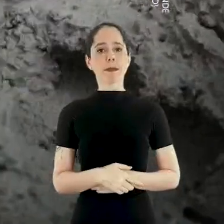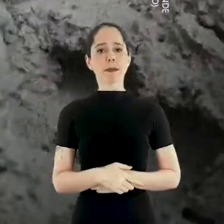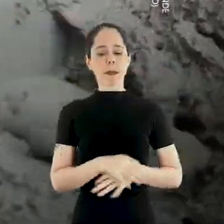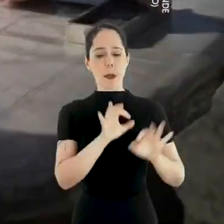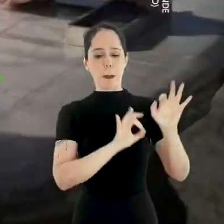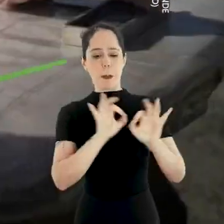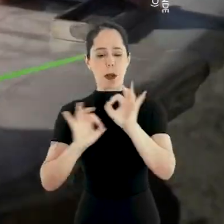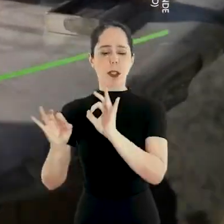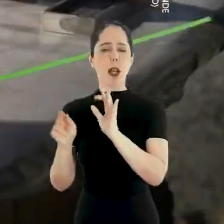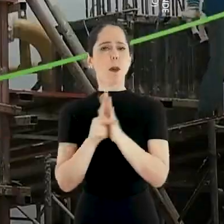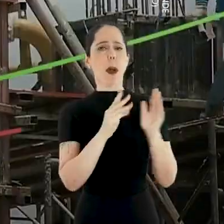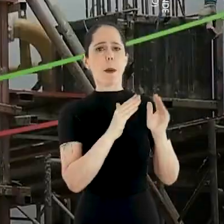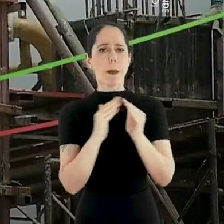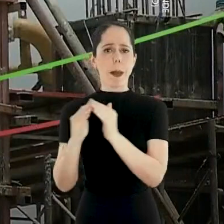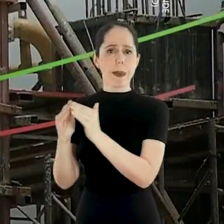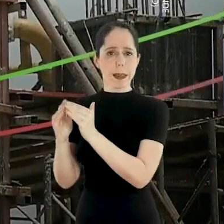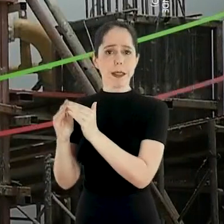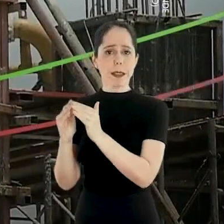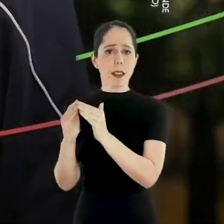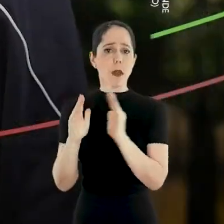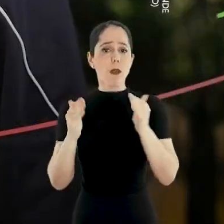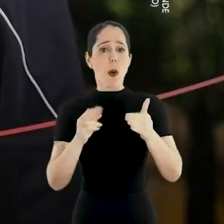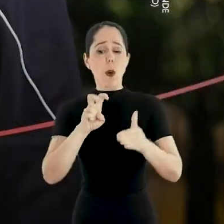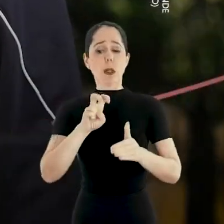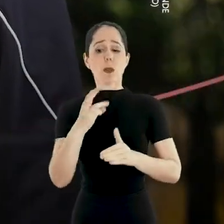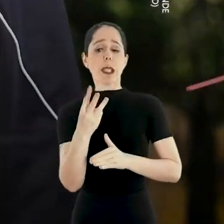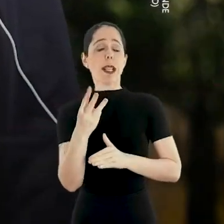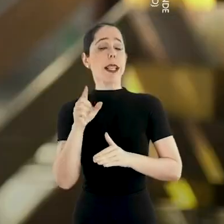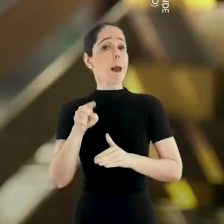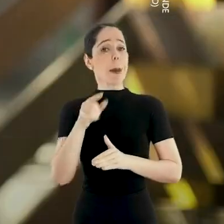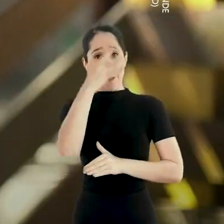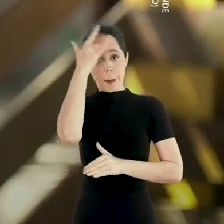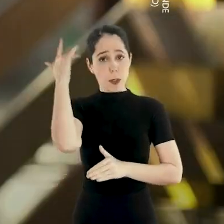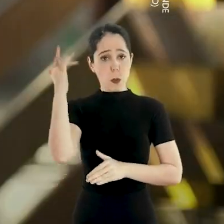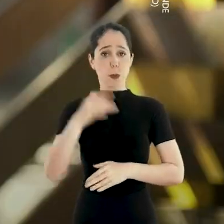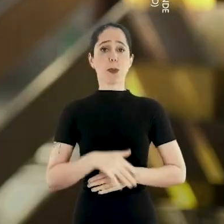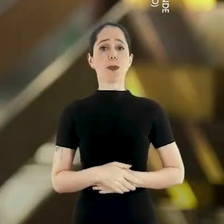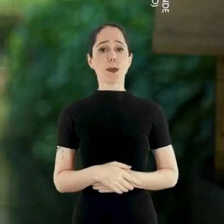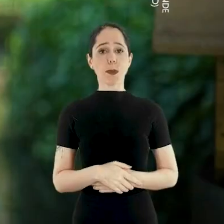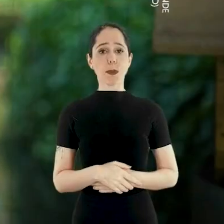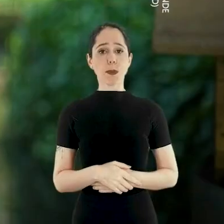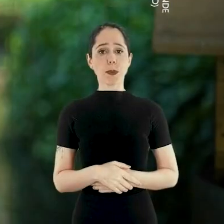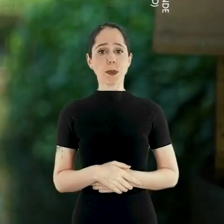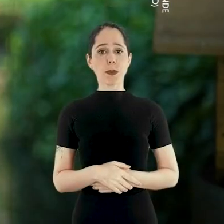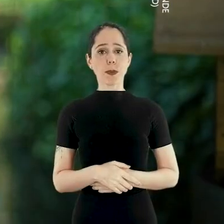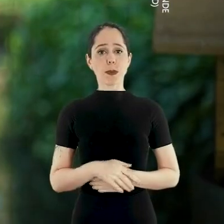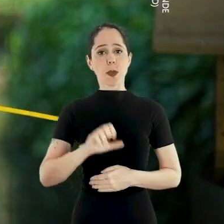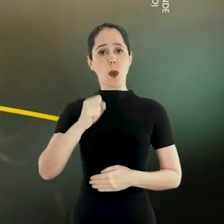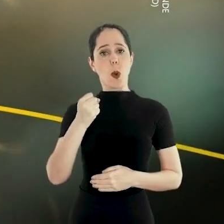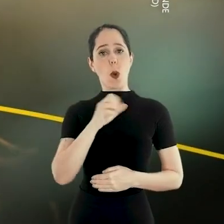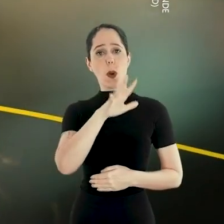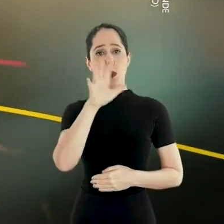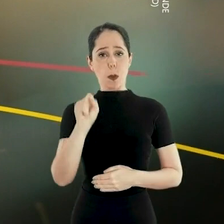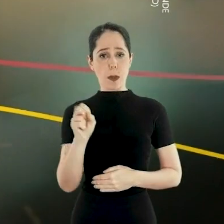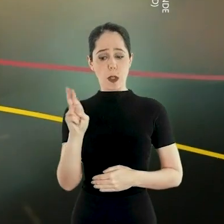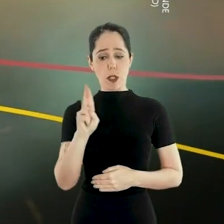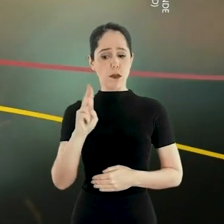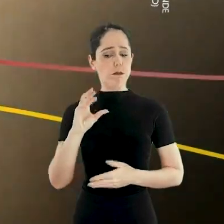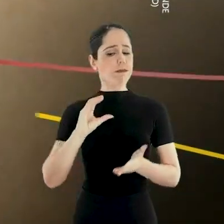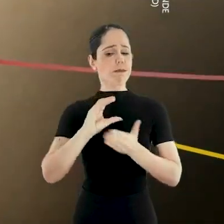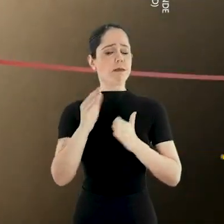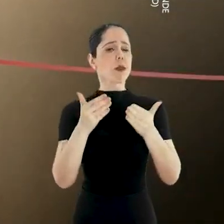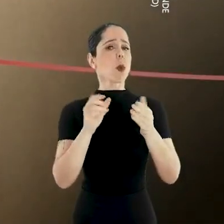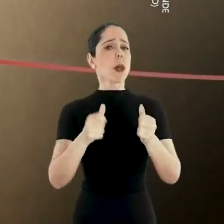Projetos de habitação para 53 mil pessoas 8 milhões de reais em